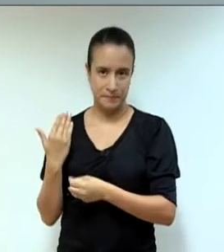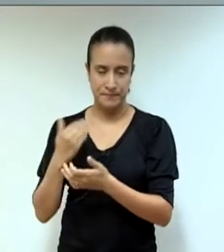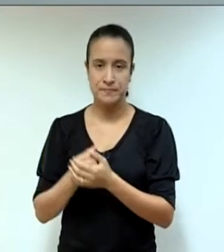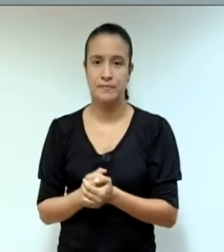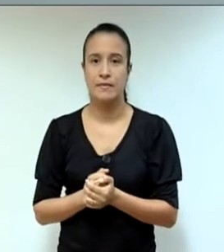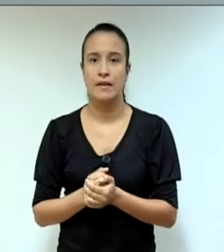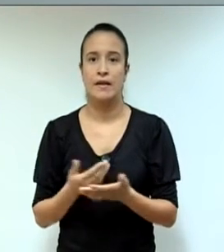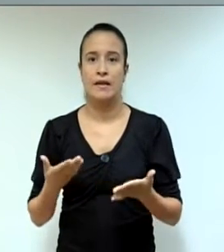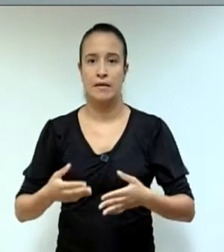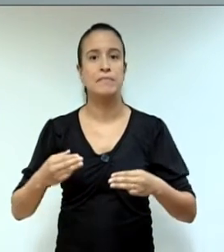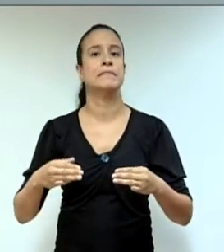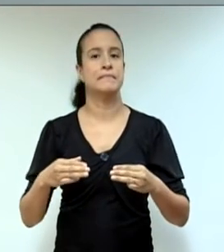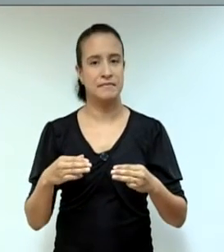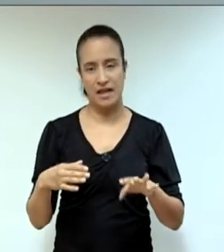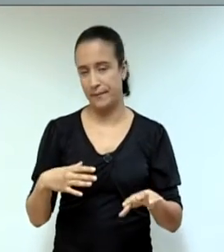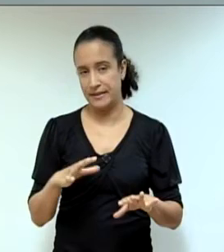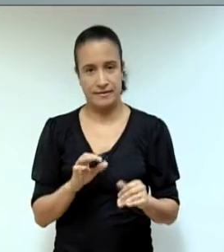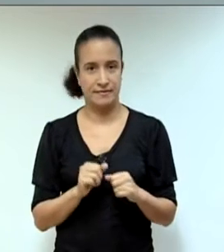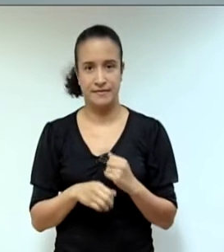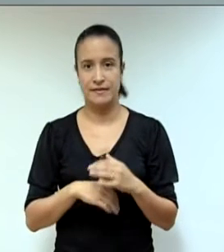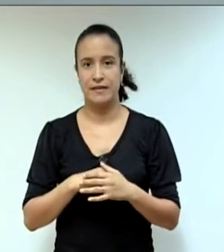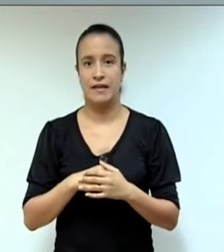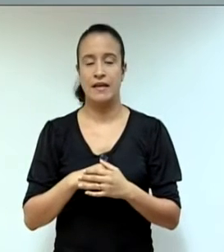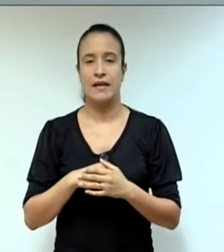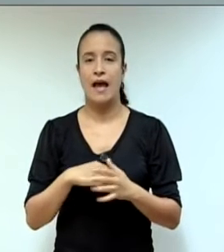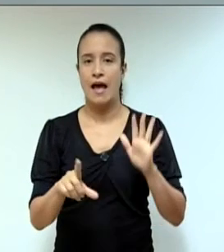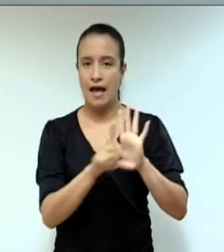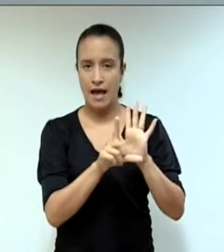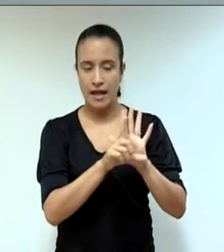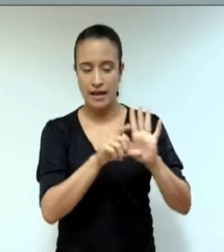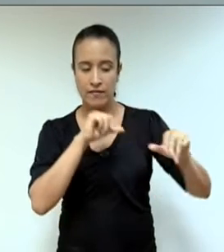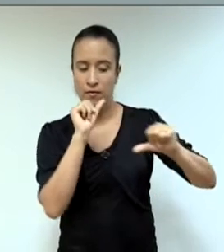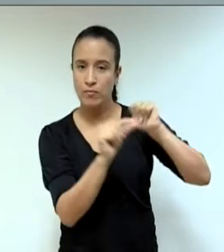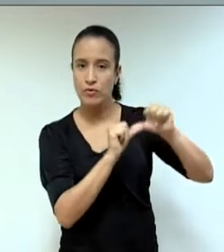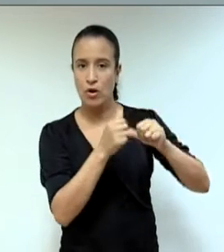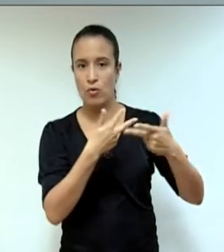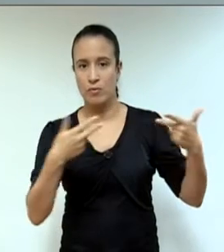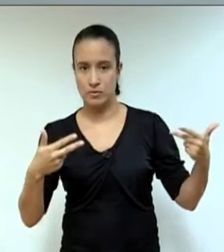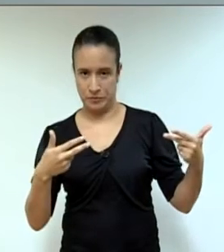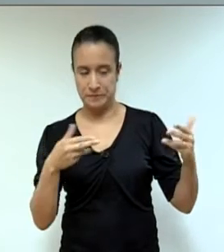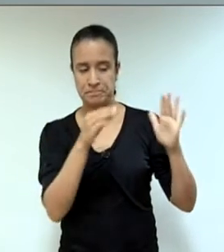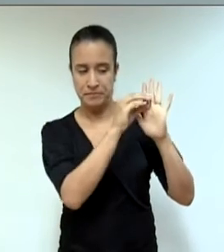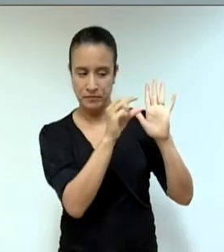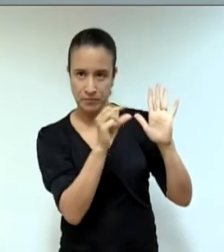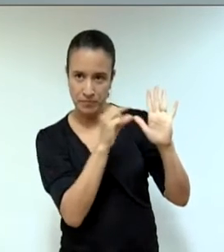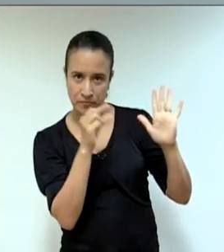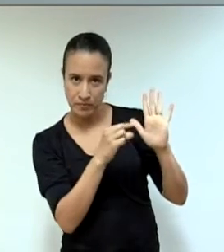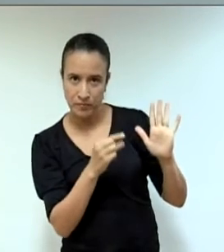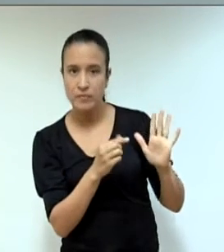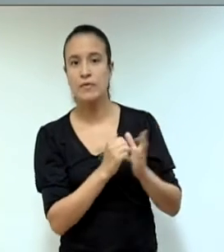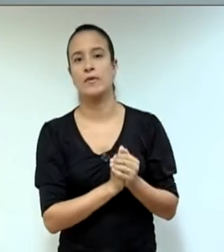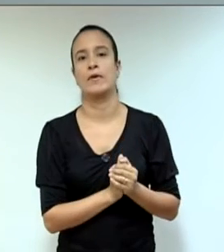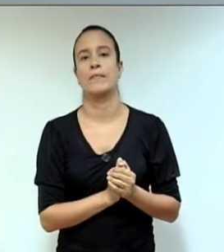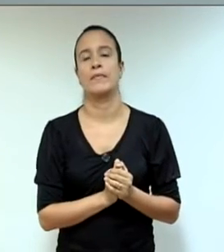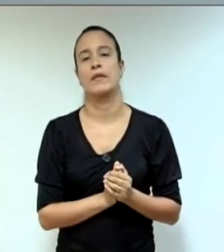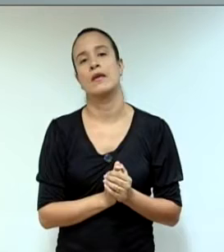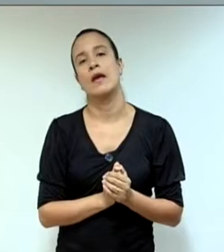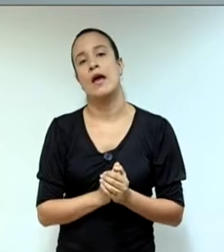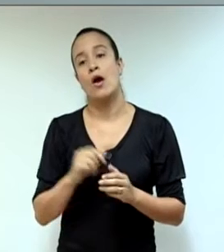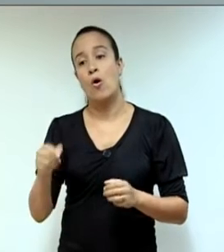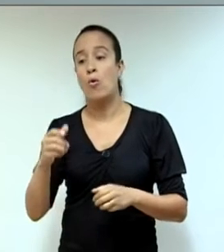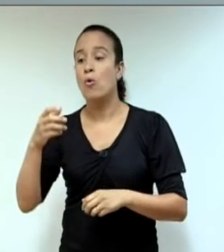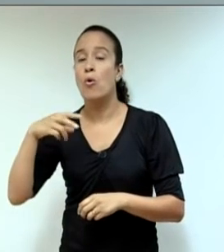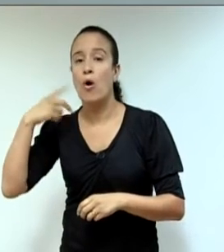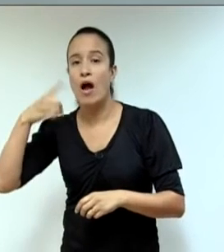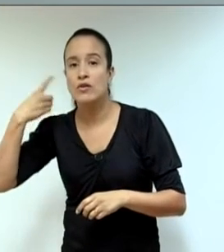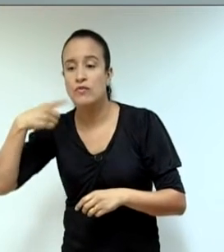Procuradoria Municipal, pois será revogado a lei que dispõe das suas atribuições. A Procuradoria Municipal é um